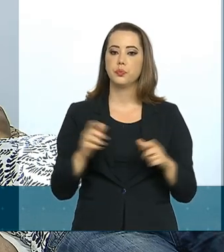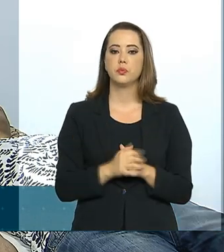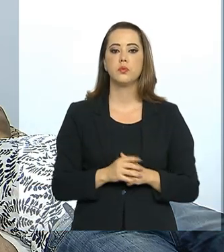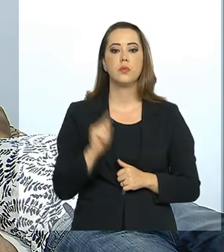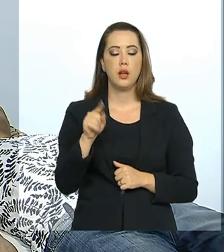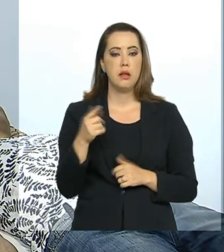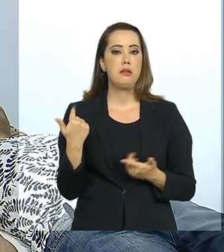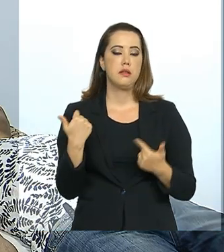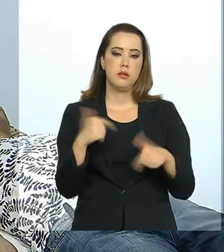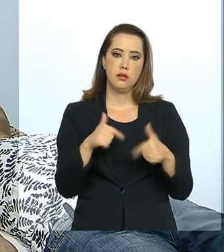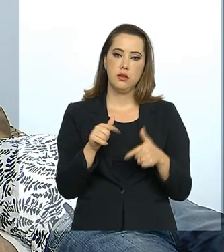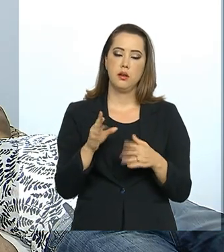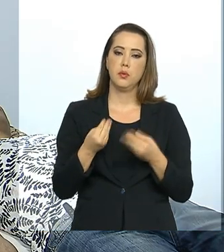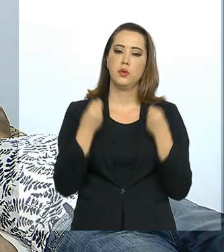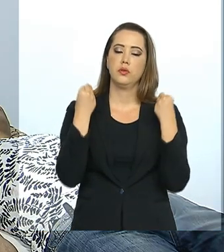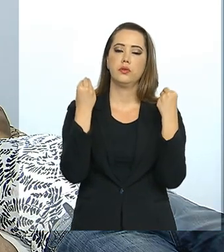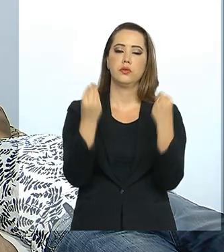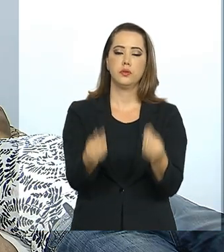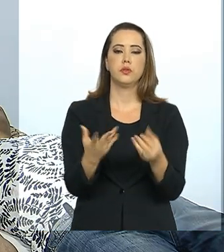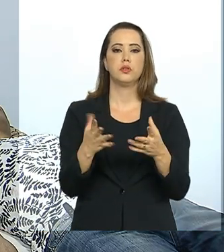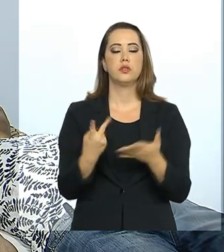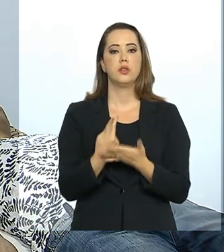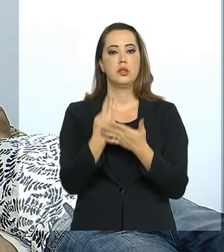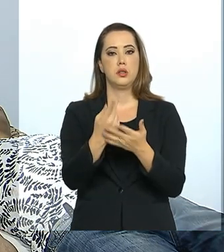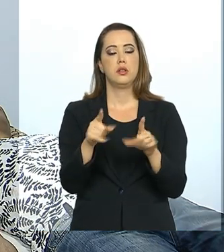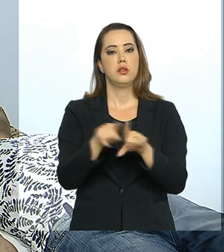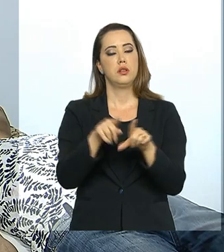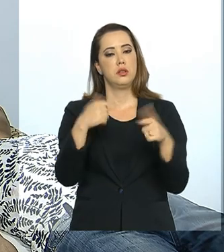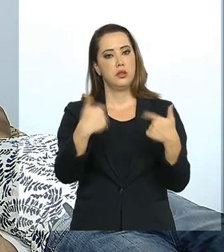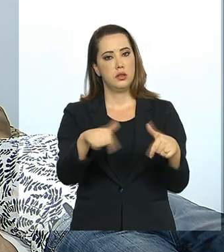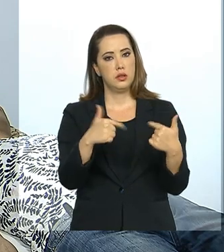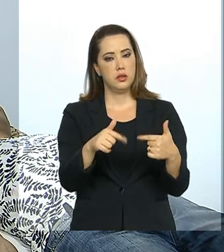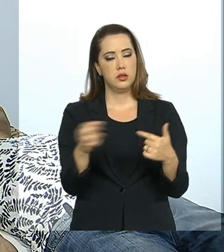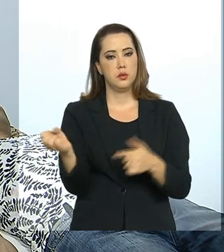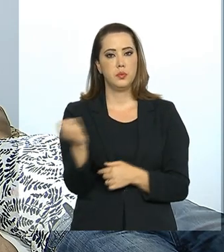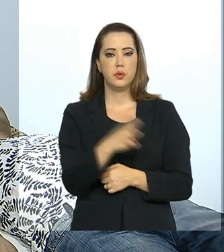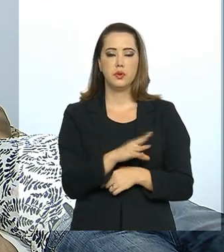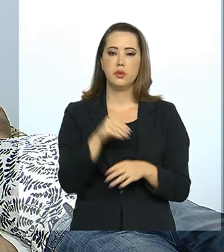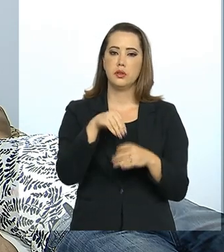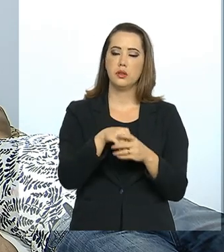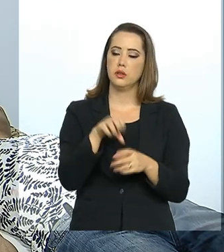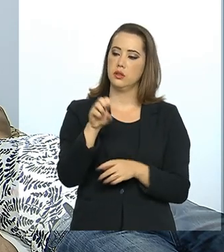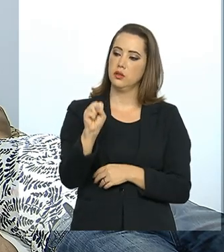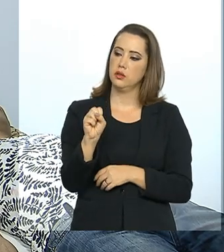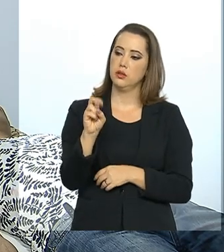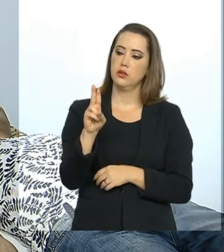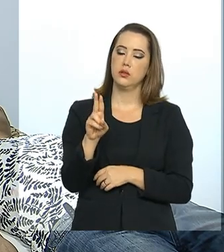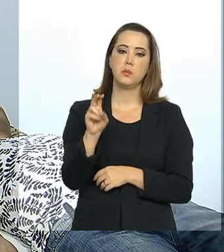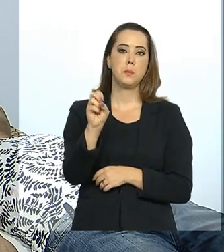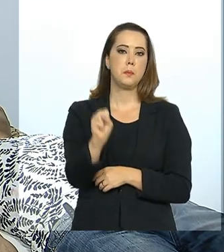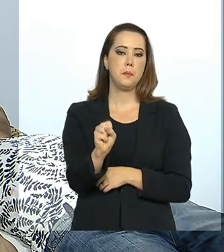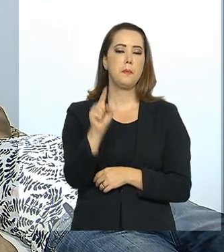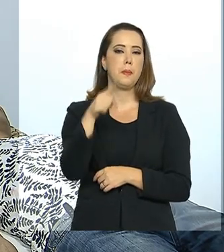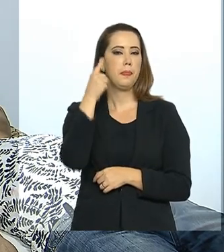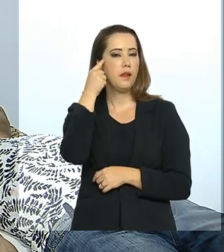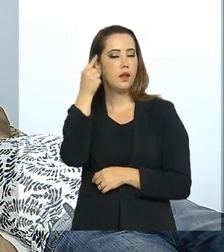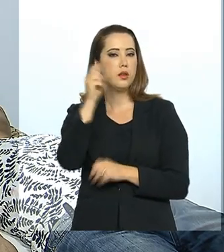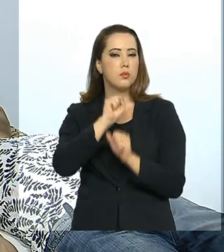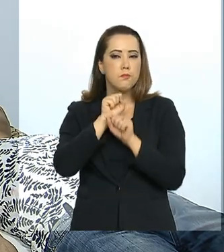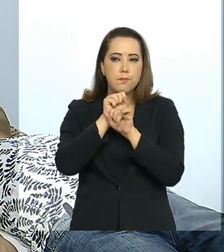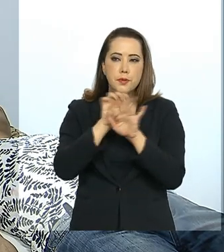Ministério da Saúde, destinado a iniciativas inovadoras dentro do Sistema Único de Saúde. A ideia é